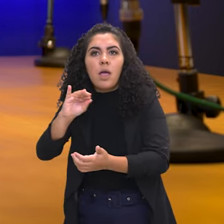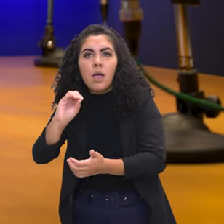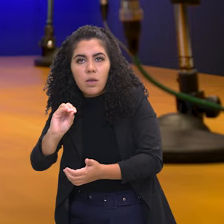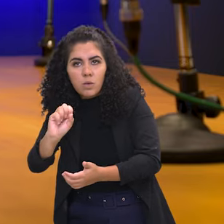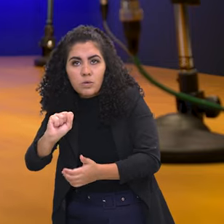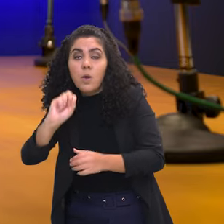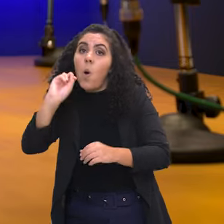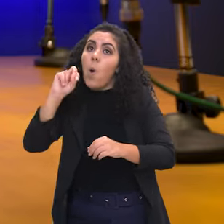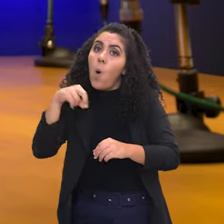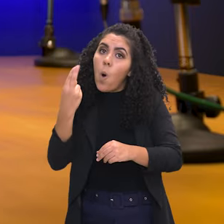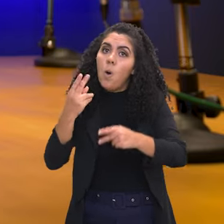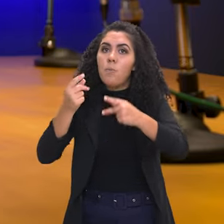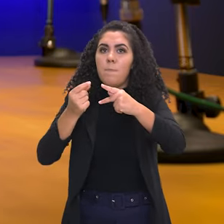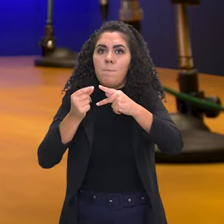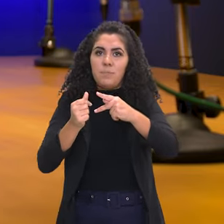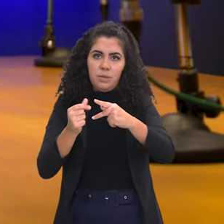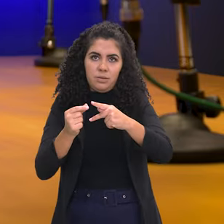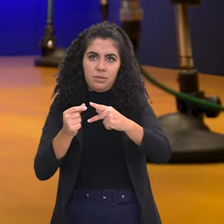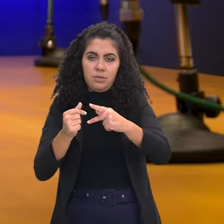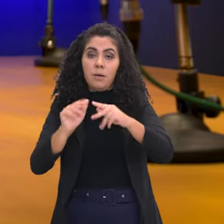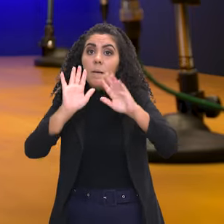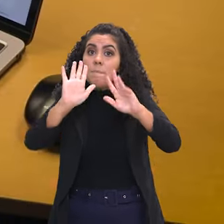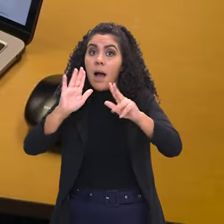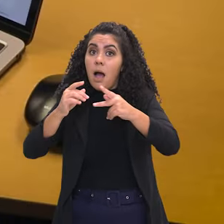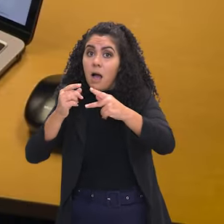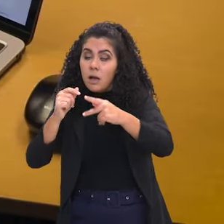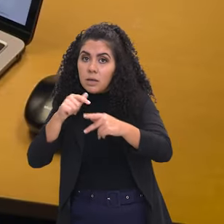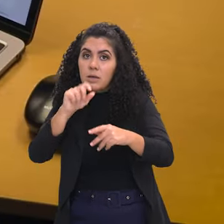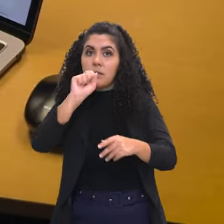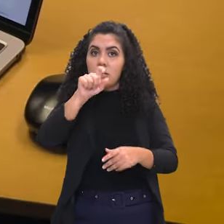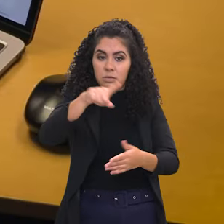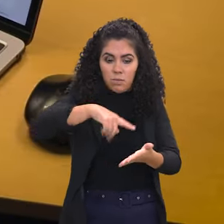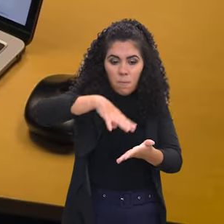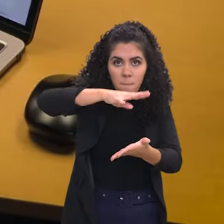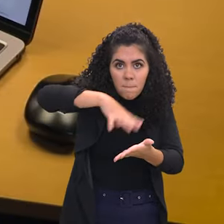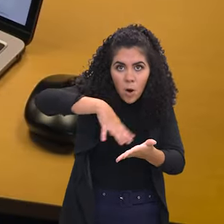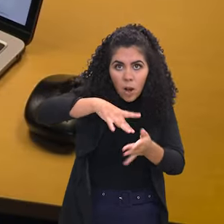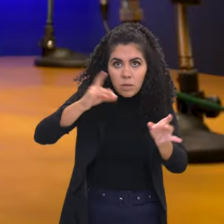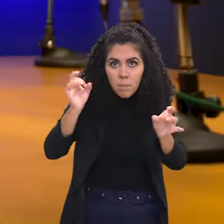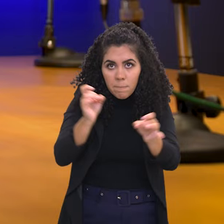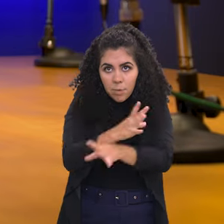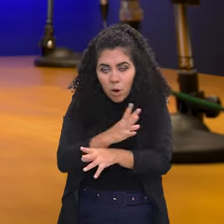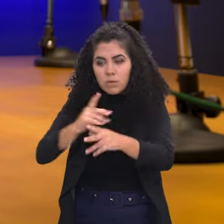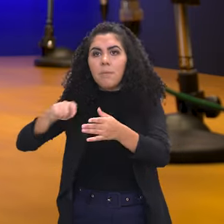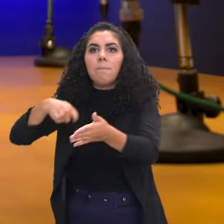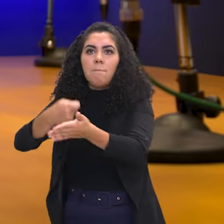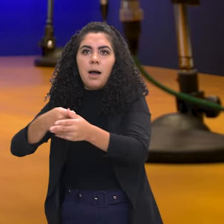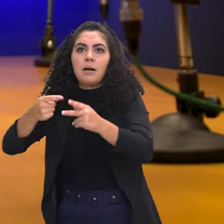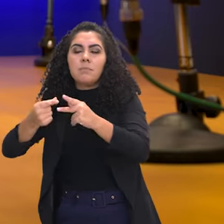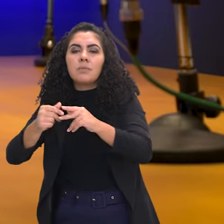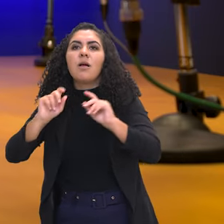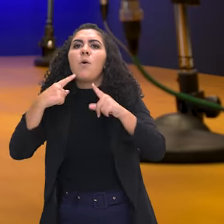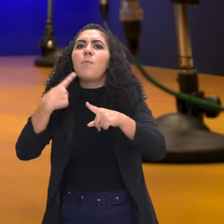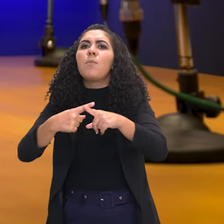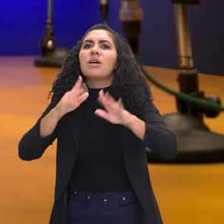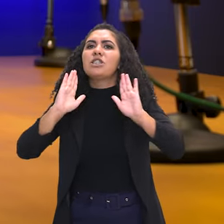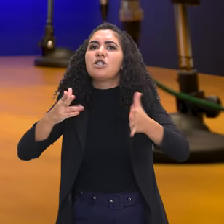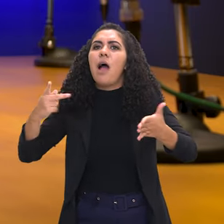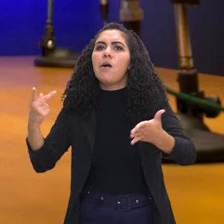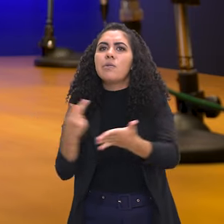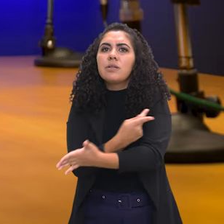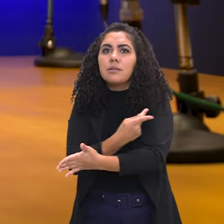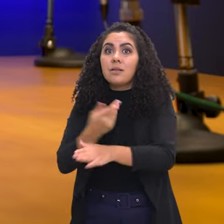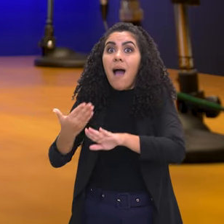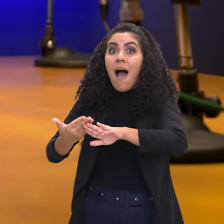mesmo via Pix. Mas se você pagar via Pix, só pague o boleto que você tiver gerado. A gente já teve alguns casos, mesmo antes da gente